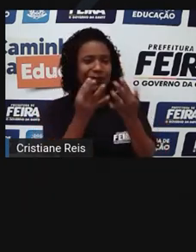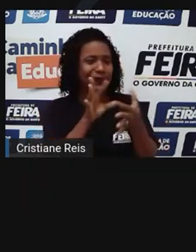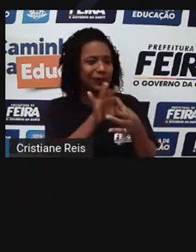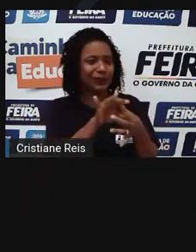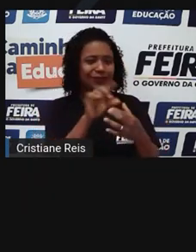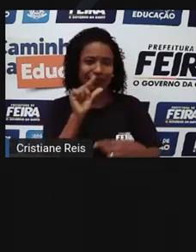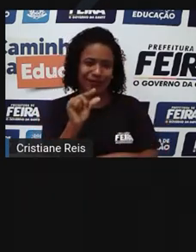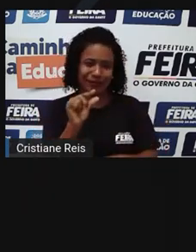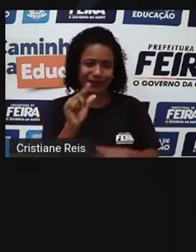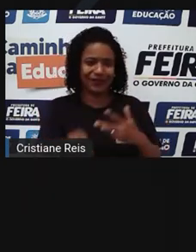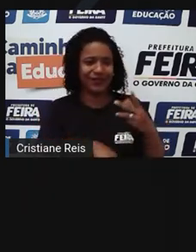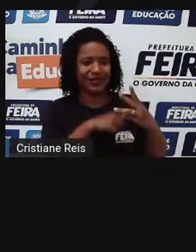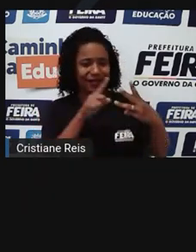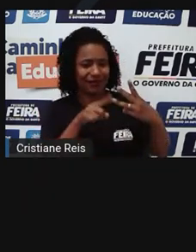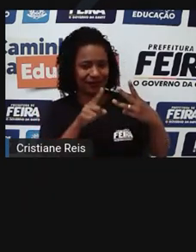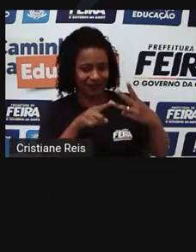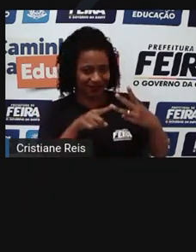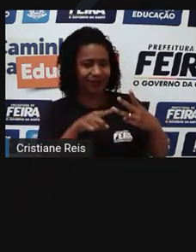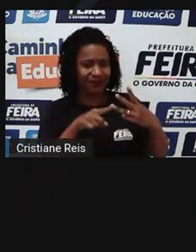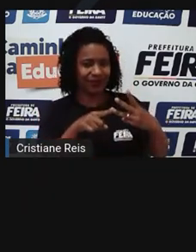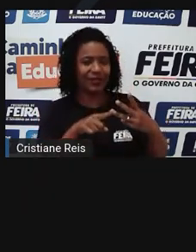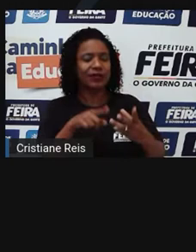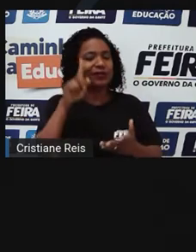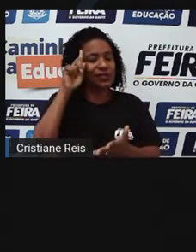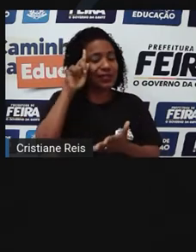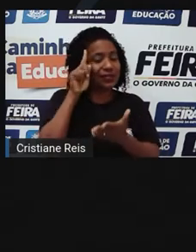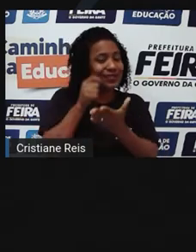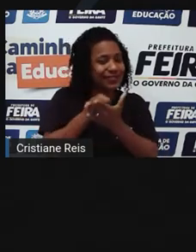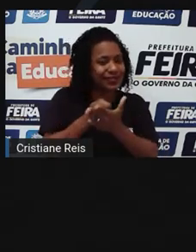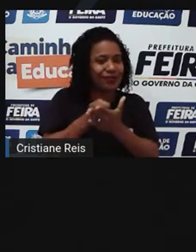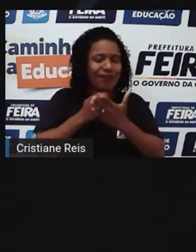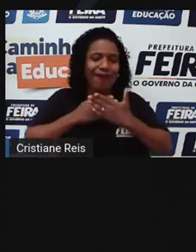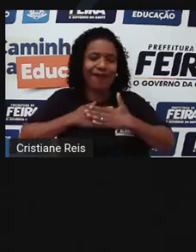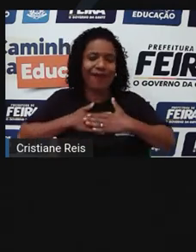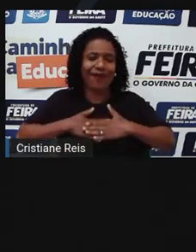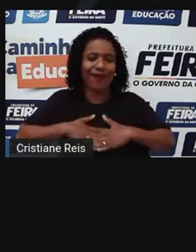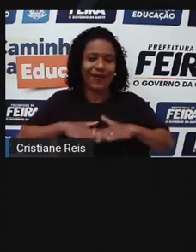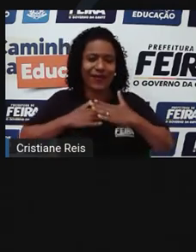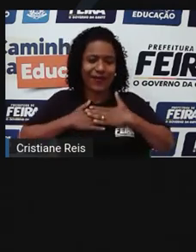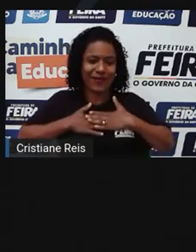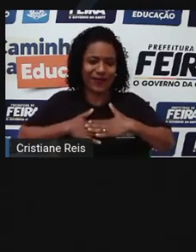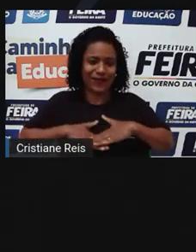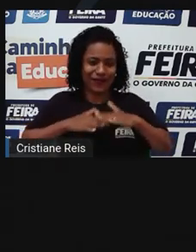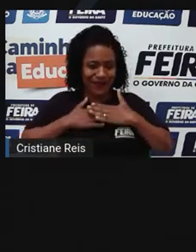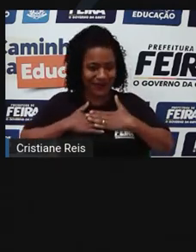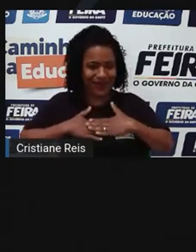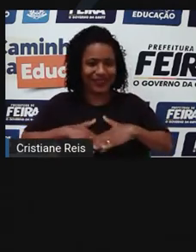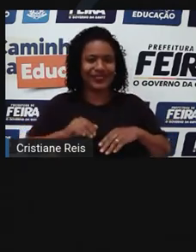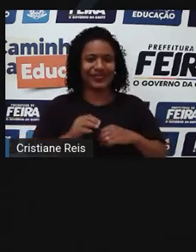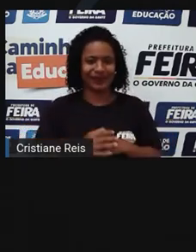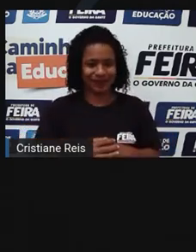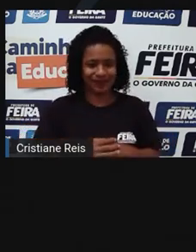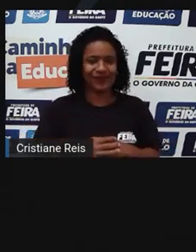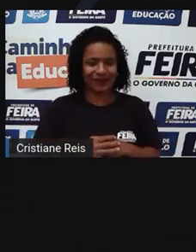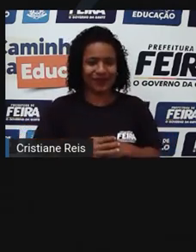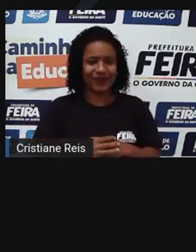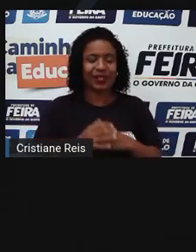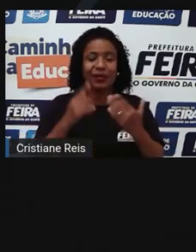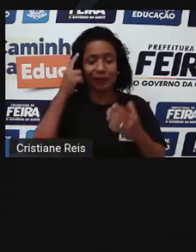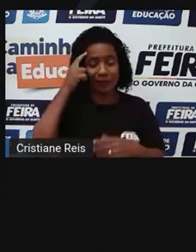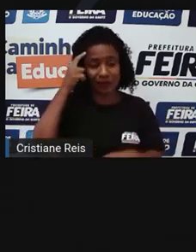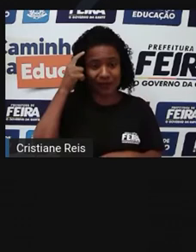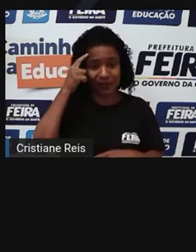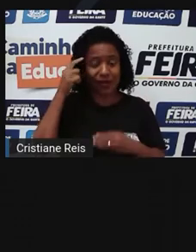Terceiro passo, faça sua escolha com calma. Não deixe para pensar em qual profissão quer seguir quando